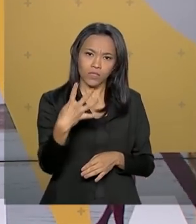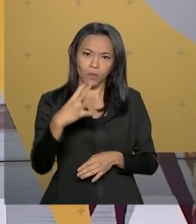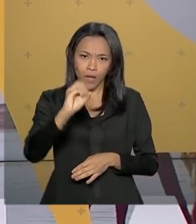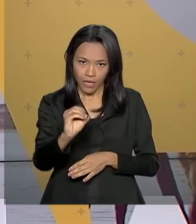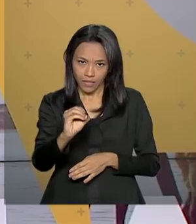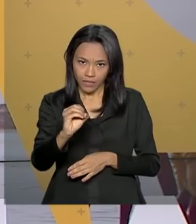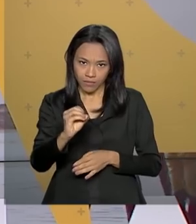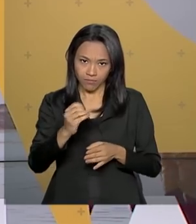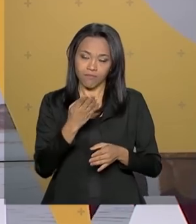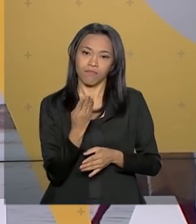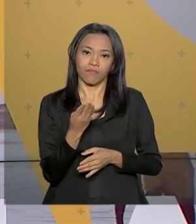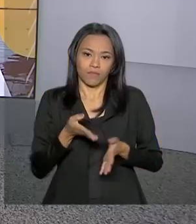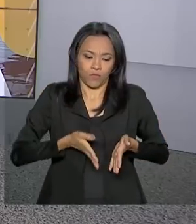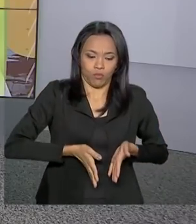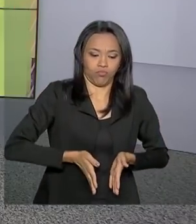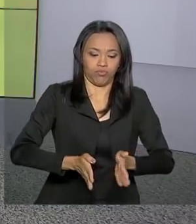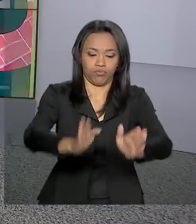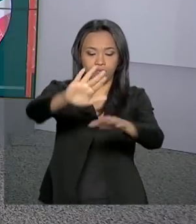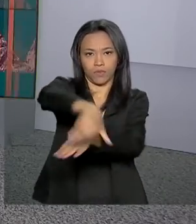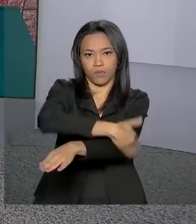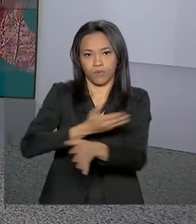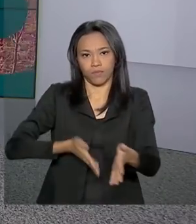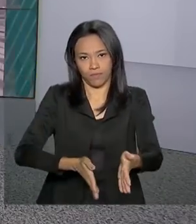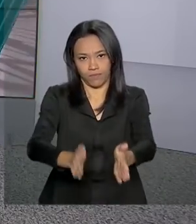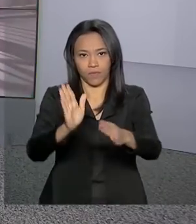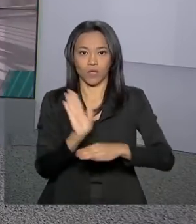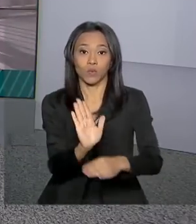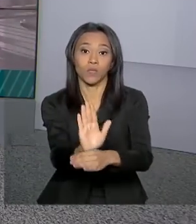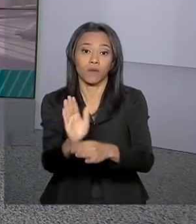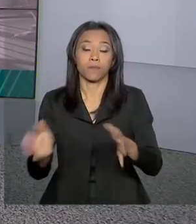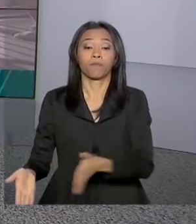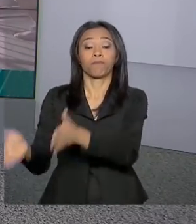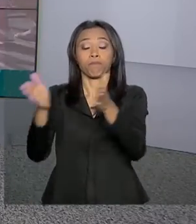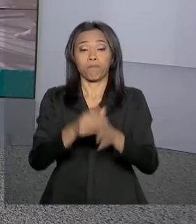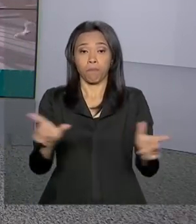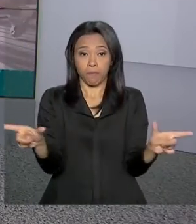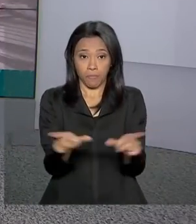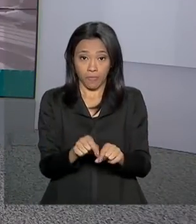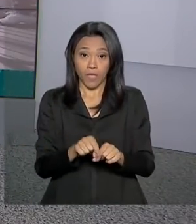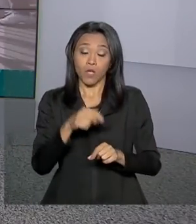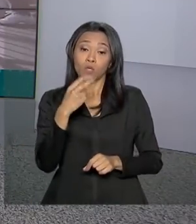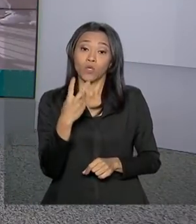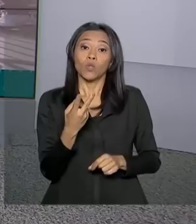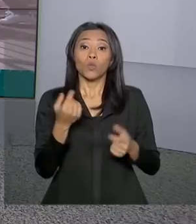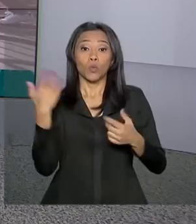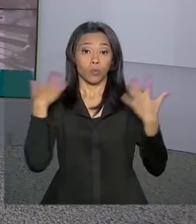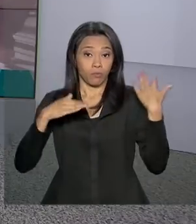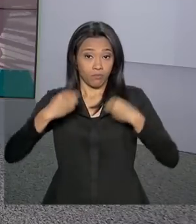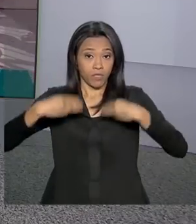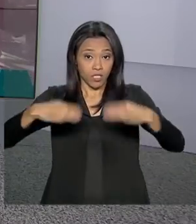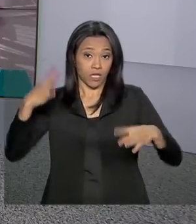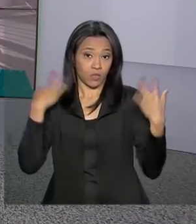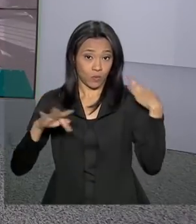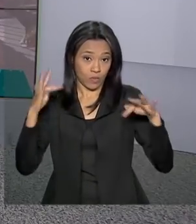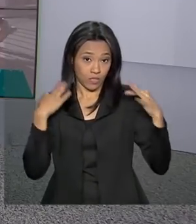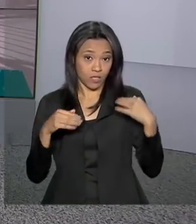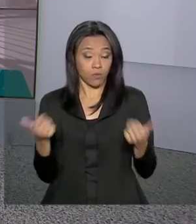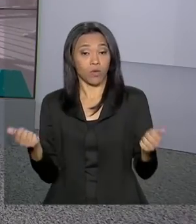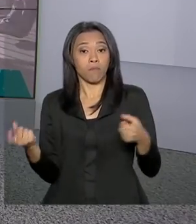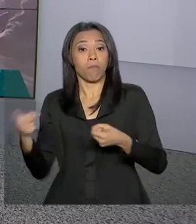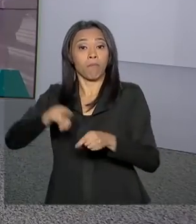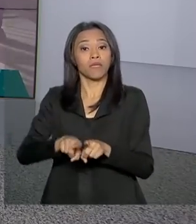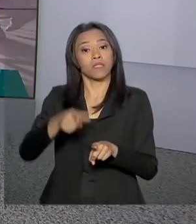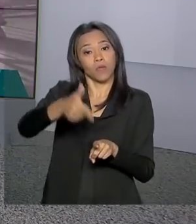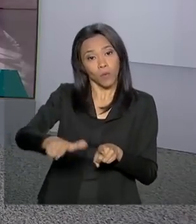de estradas. O Ministério do Turismo, o SEBRAE e a Embratur lançaram o programa Investe Turismo, um